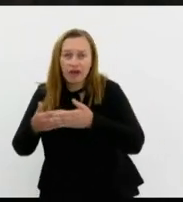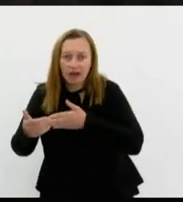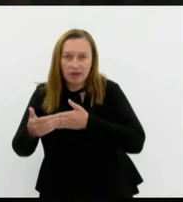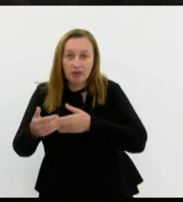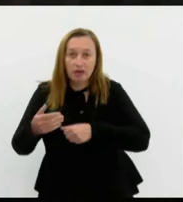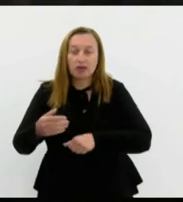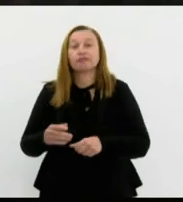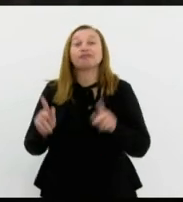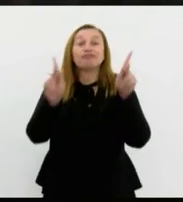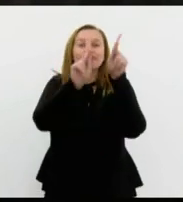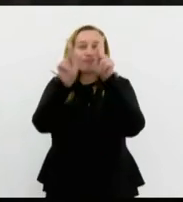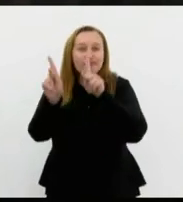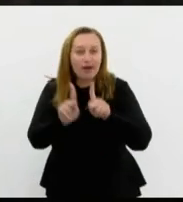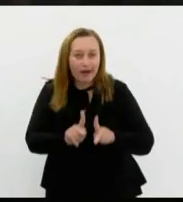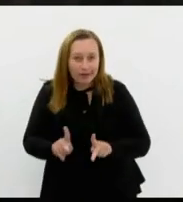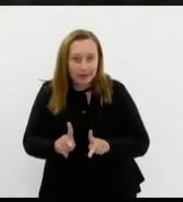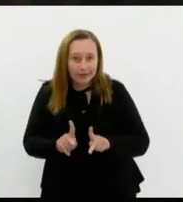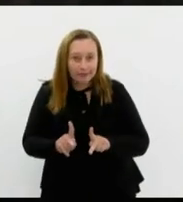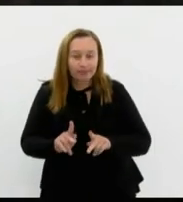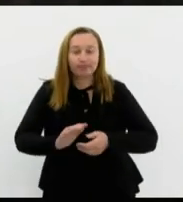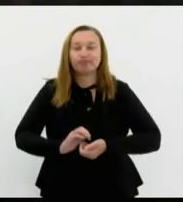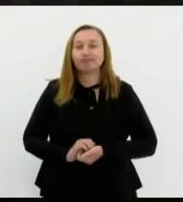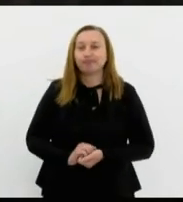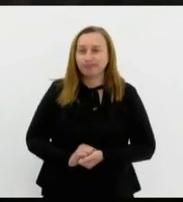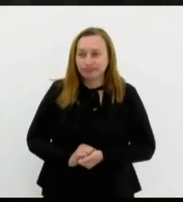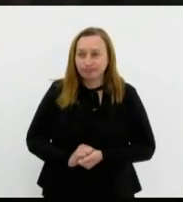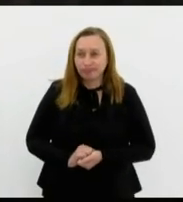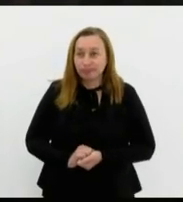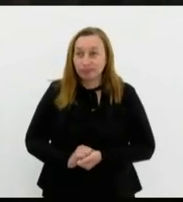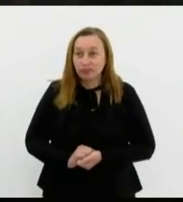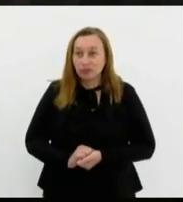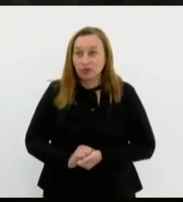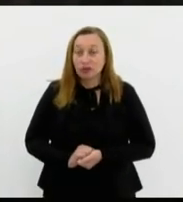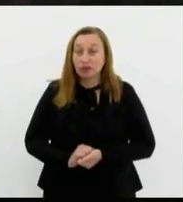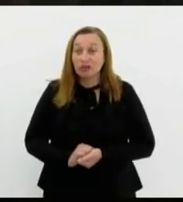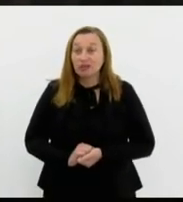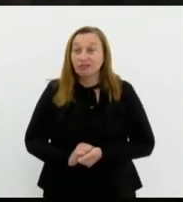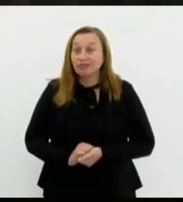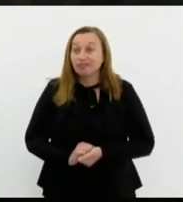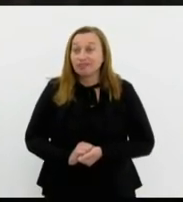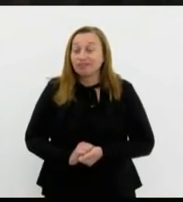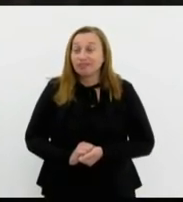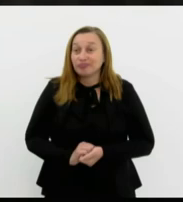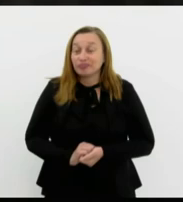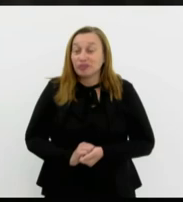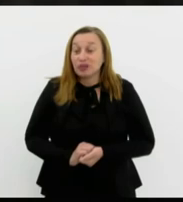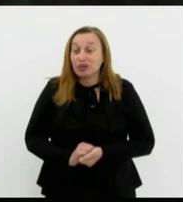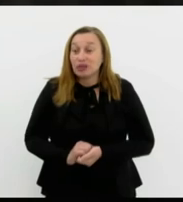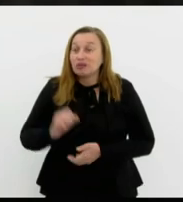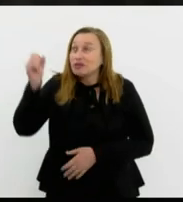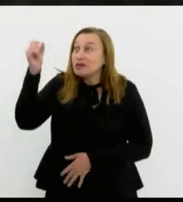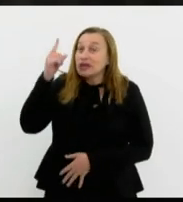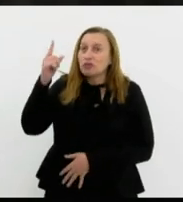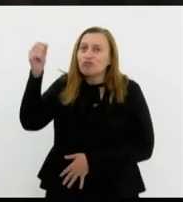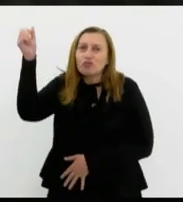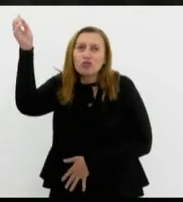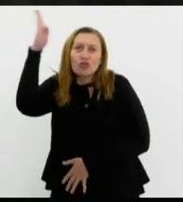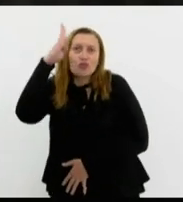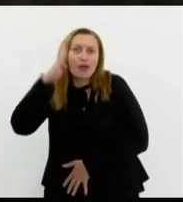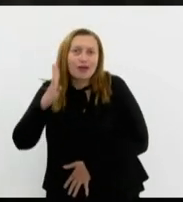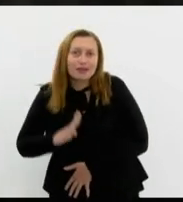e, mais do que isso, põe por terra a aspiração de que o Brasil